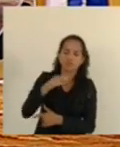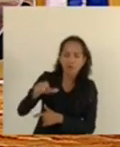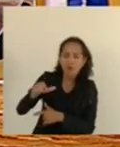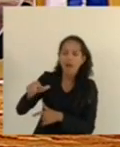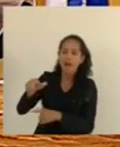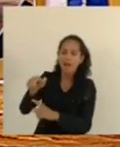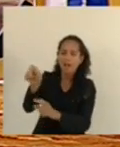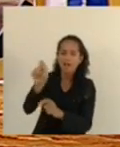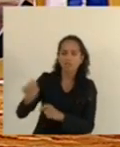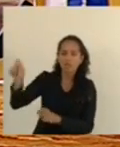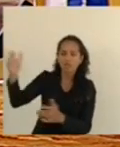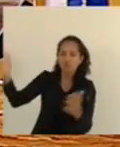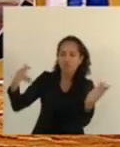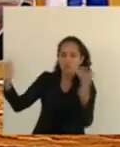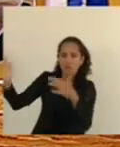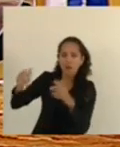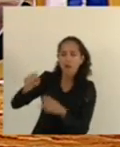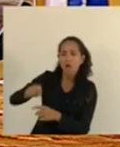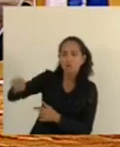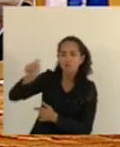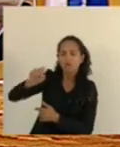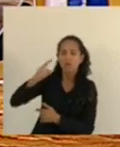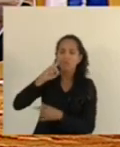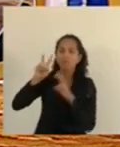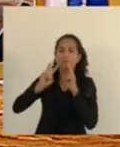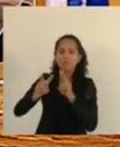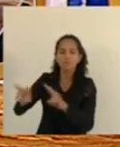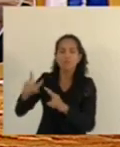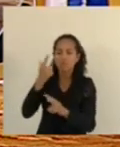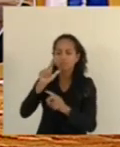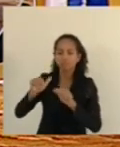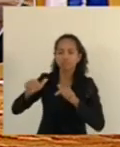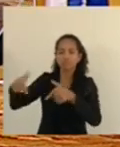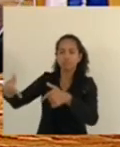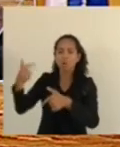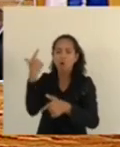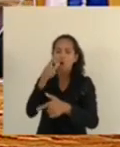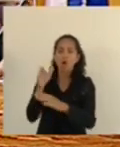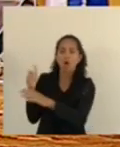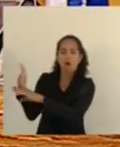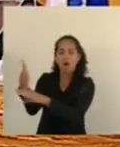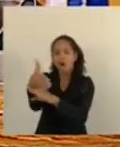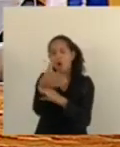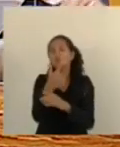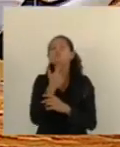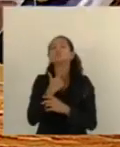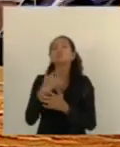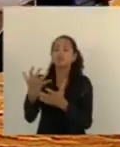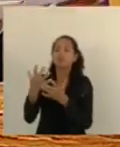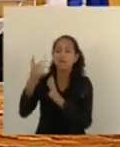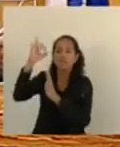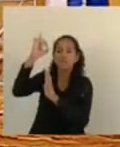associações para que elas sejam vistas, para que elas tenham acesso àquilo que elas têm direito pela lei e a lei muitas vezes